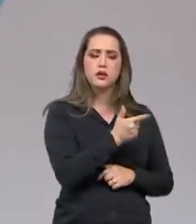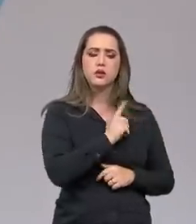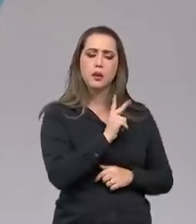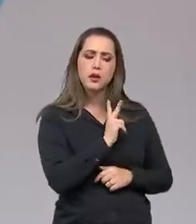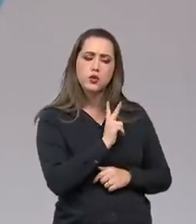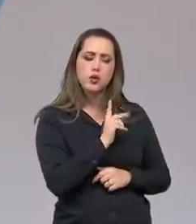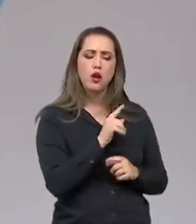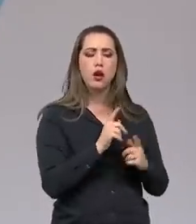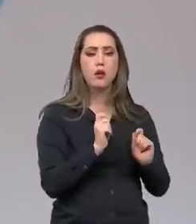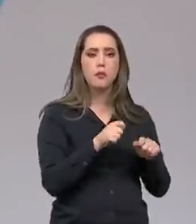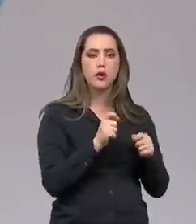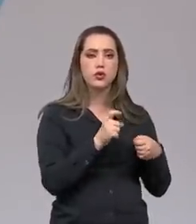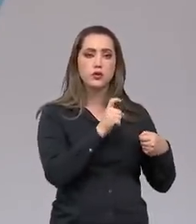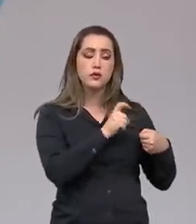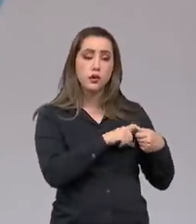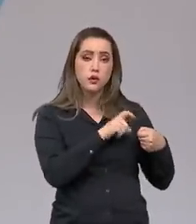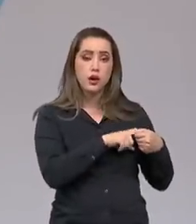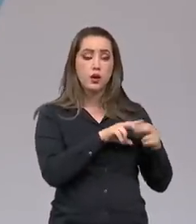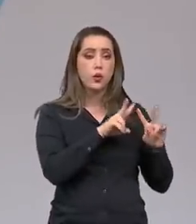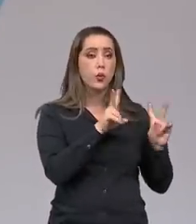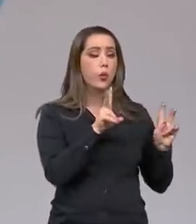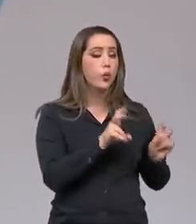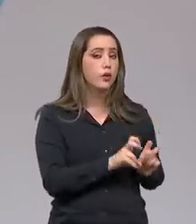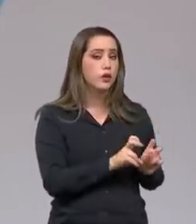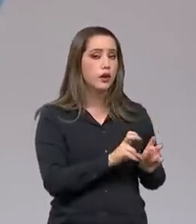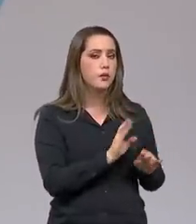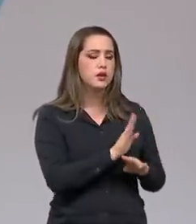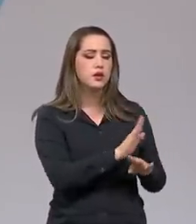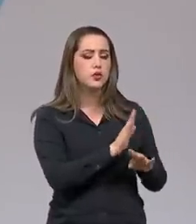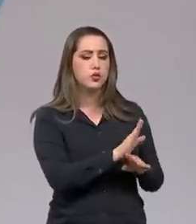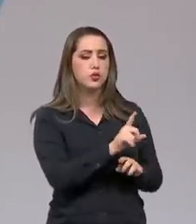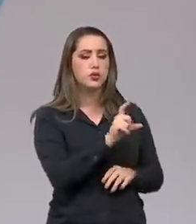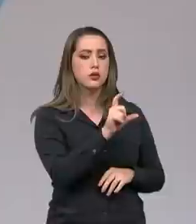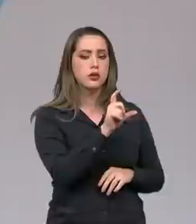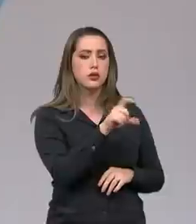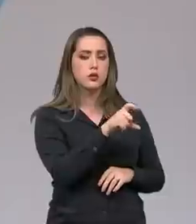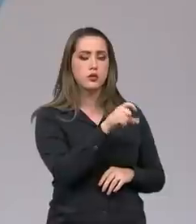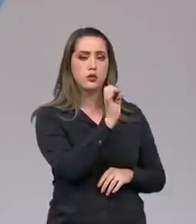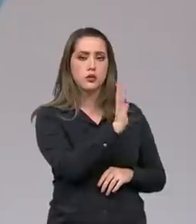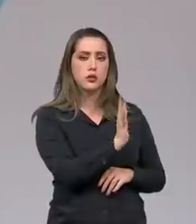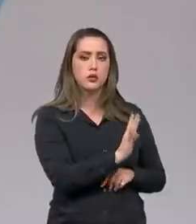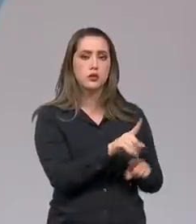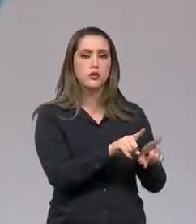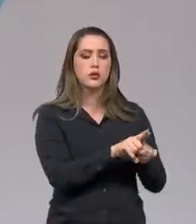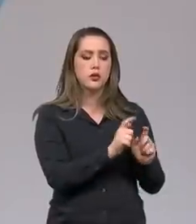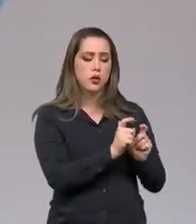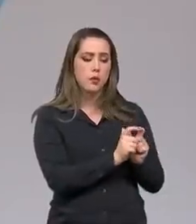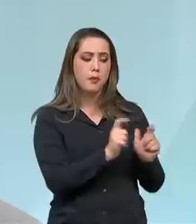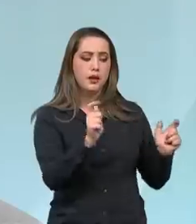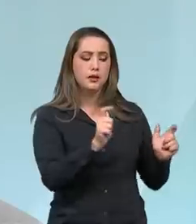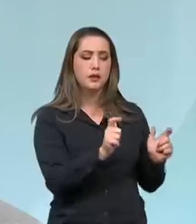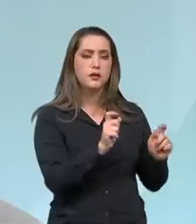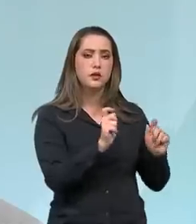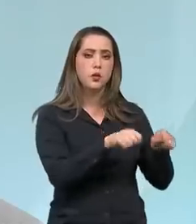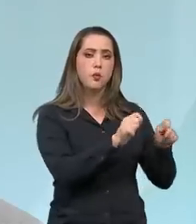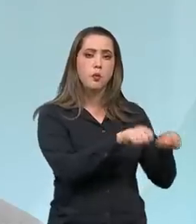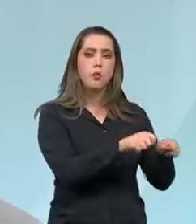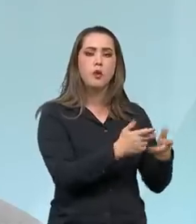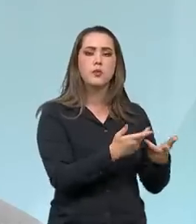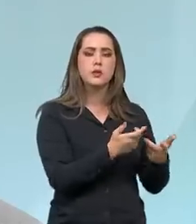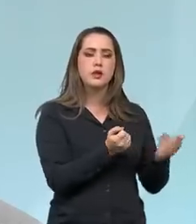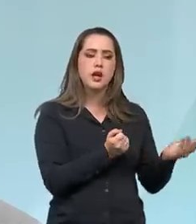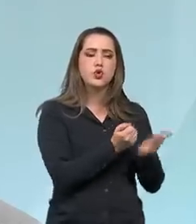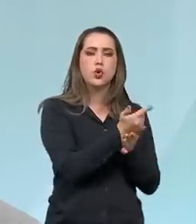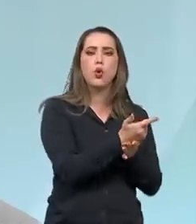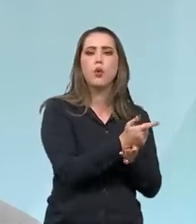Inclusive, a gente pode retomar aquela questão dos auxílios, que acabam aumentando o poder de